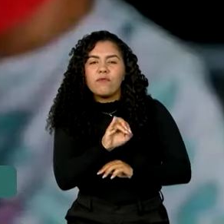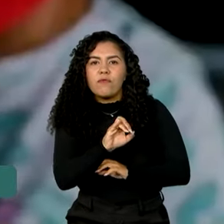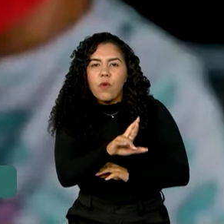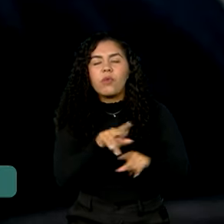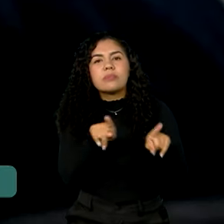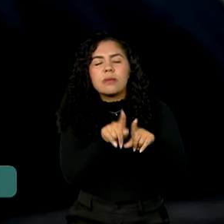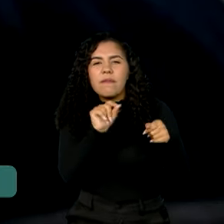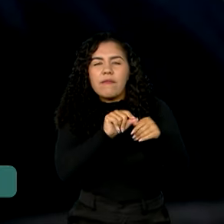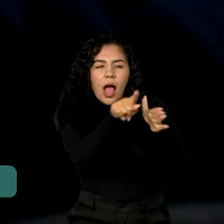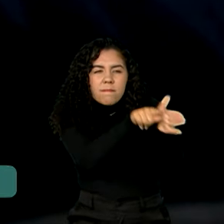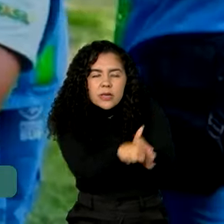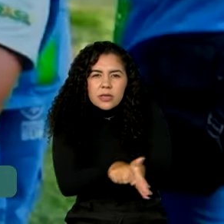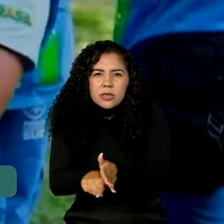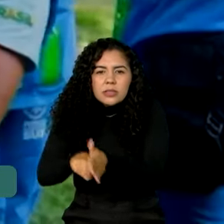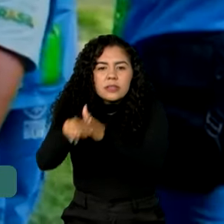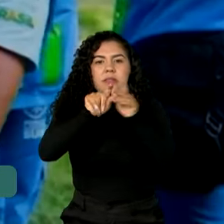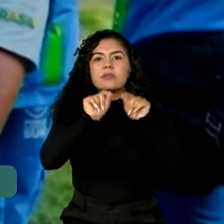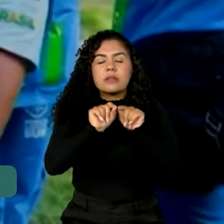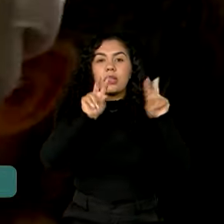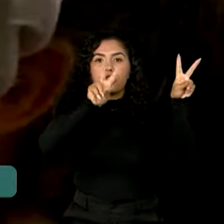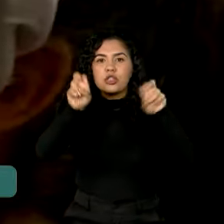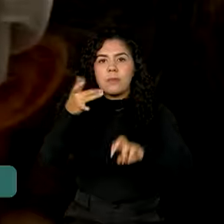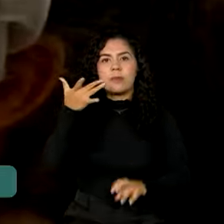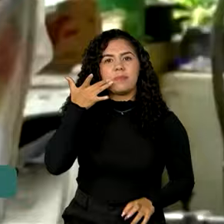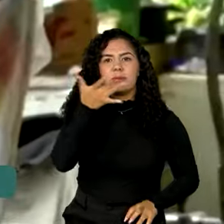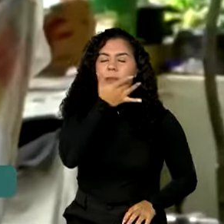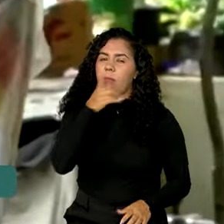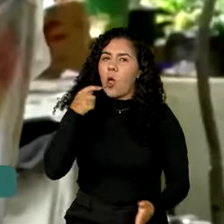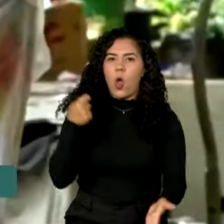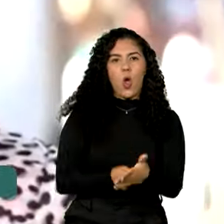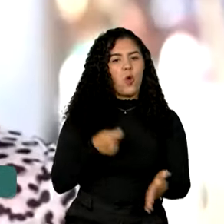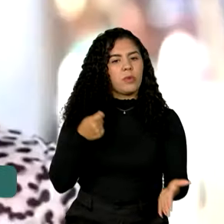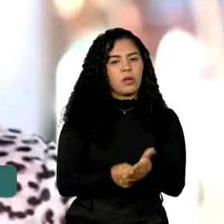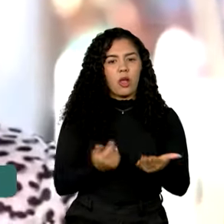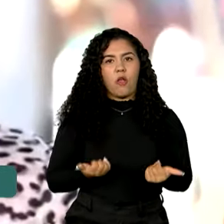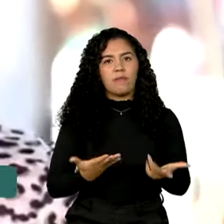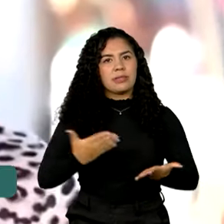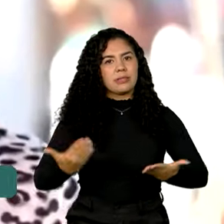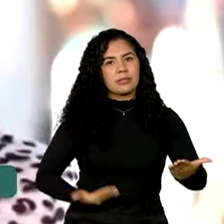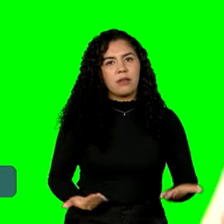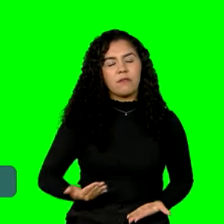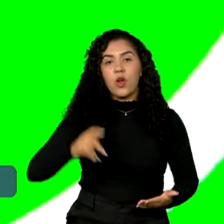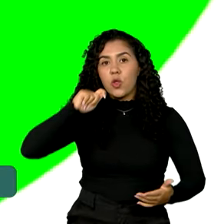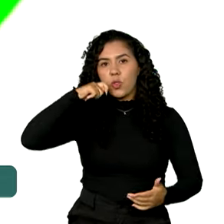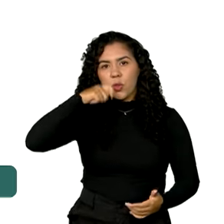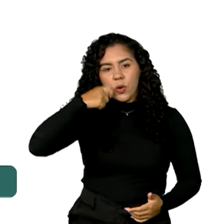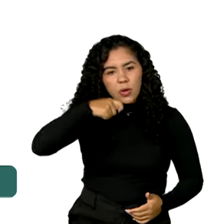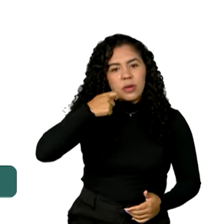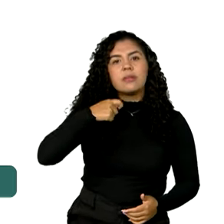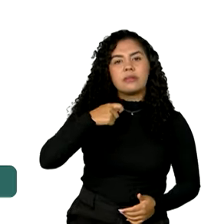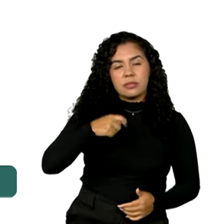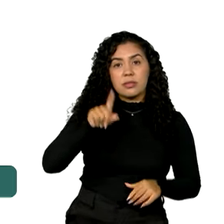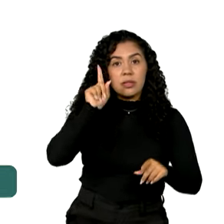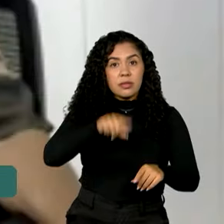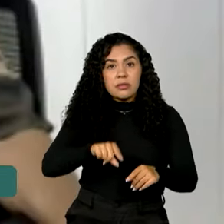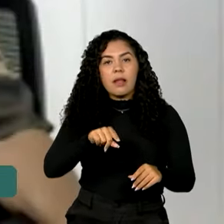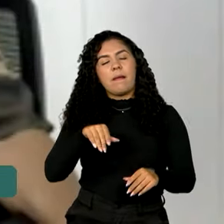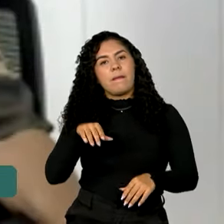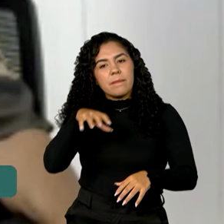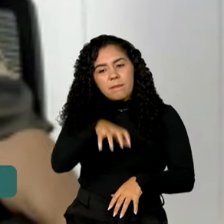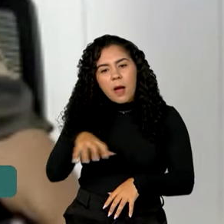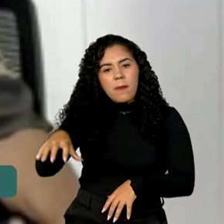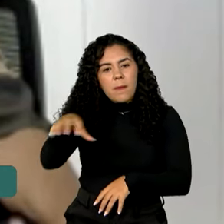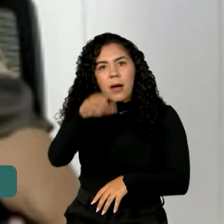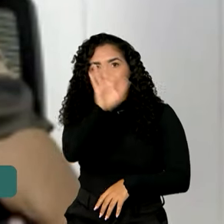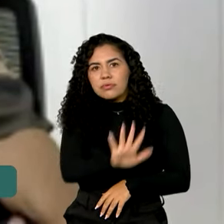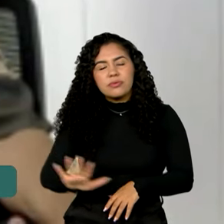com a Política Nacional de Saúde Bucal, é obrigatório os serviços odontológicos em todas as redes de atenção à saúde. A gente